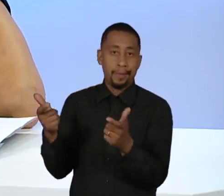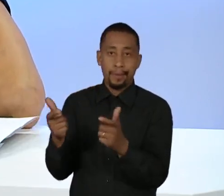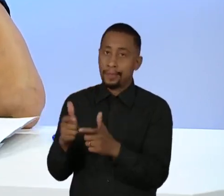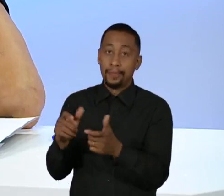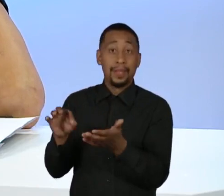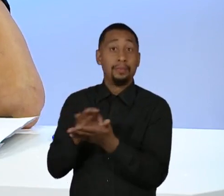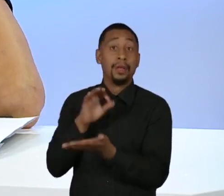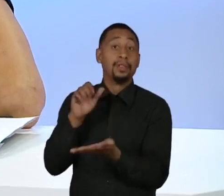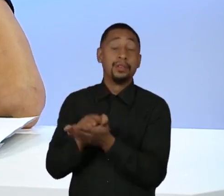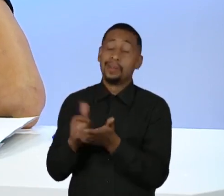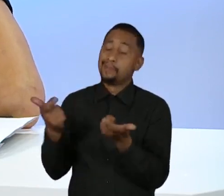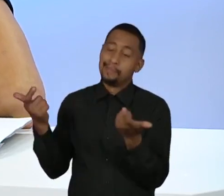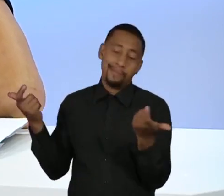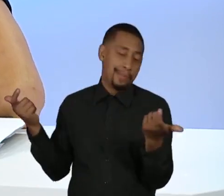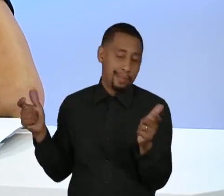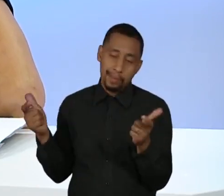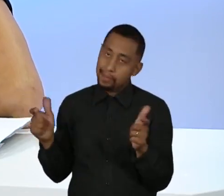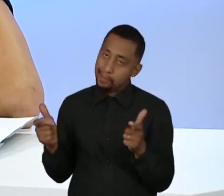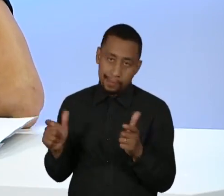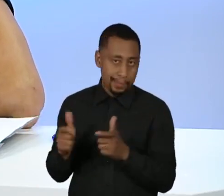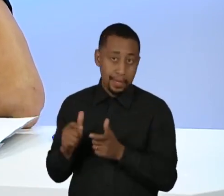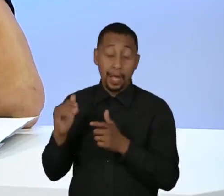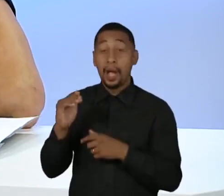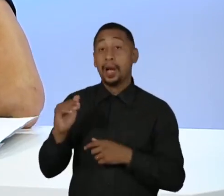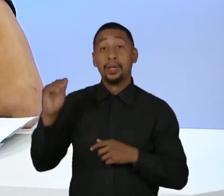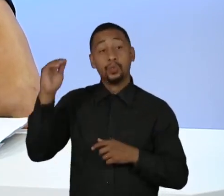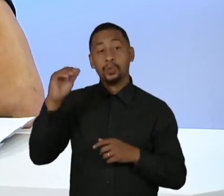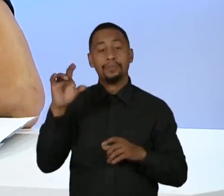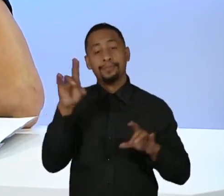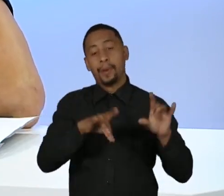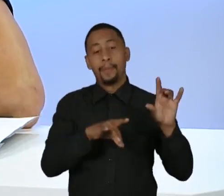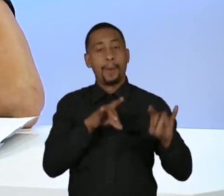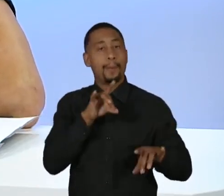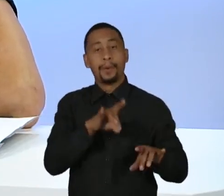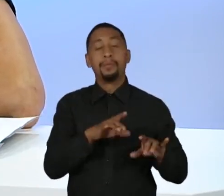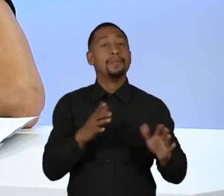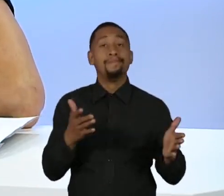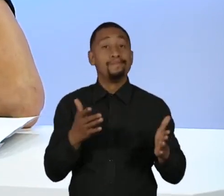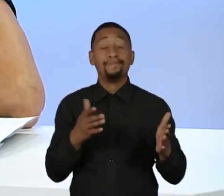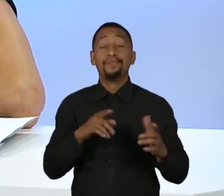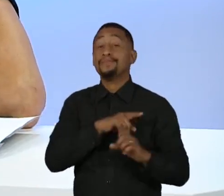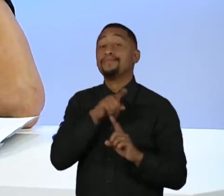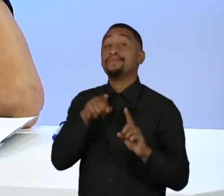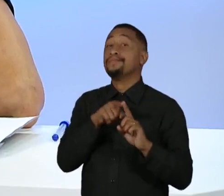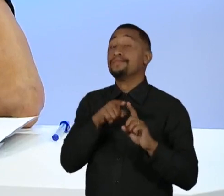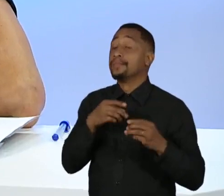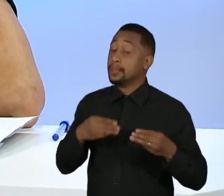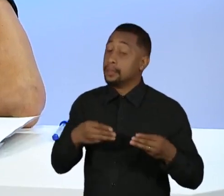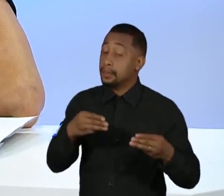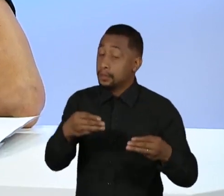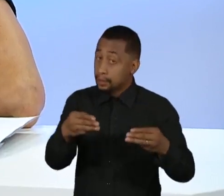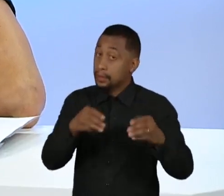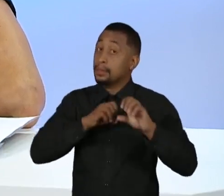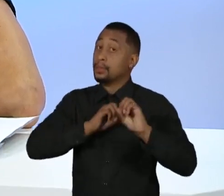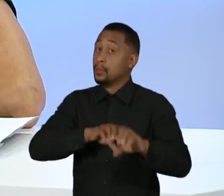ano a ano. Qual que é a política do MEC para a Educação de Jovens e Adultos, para ampliar esse